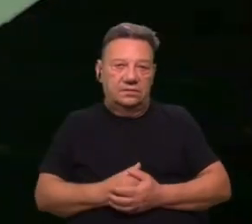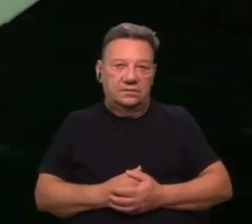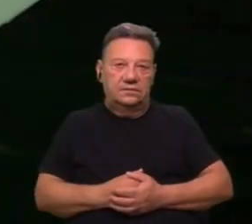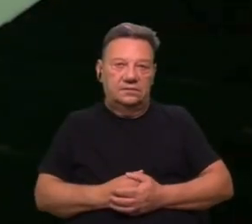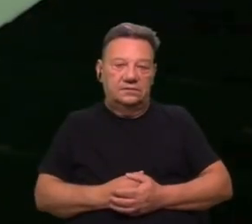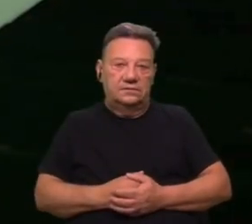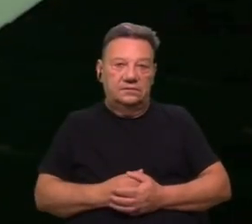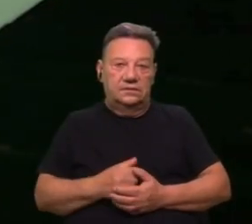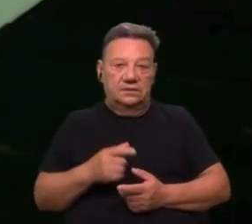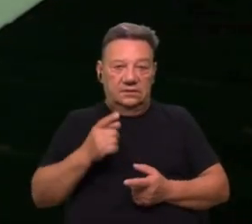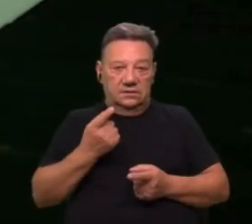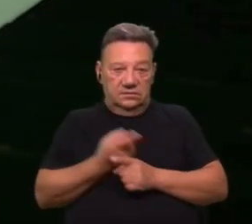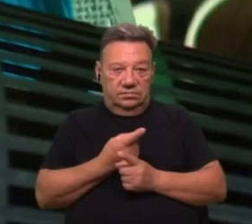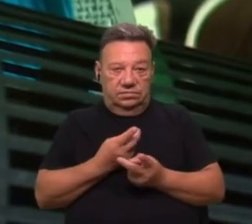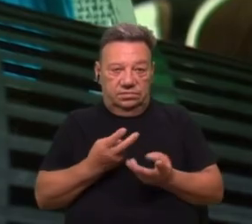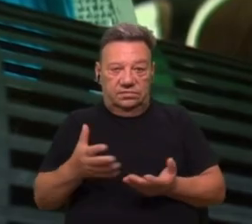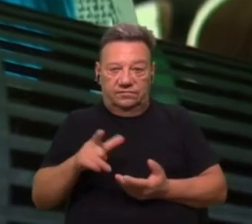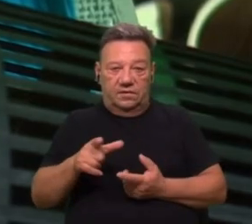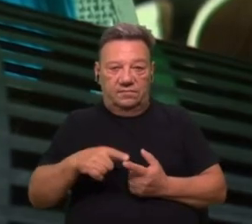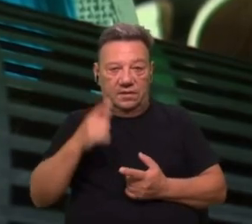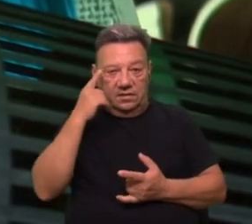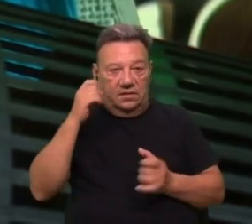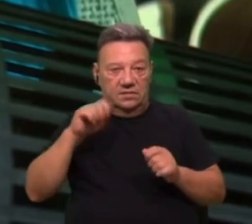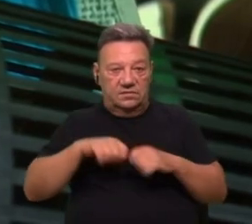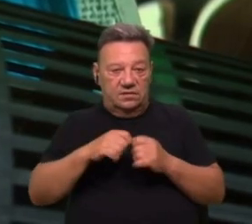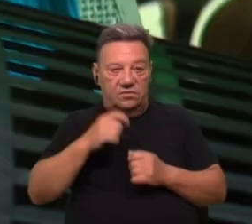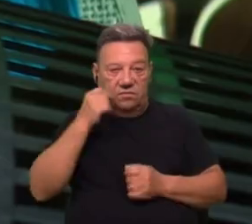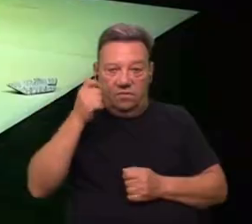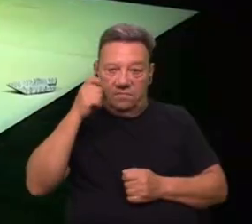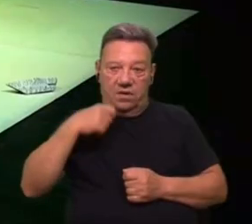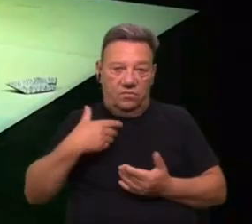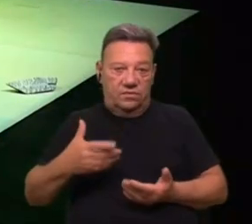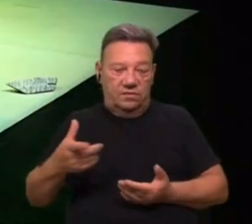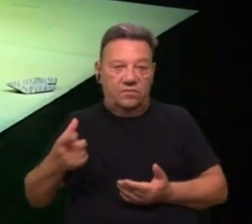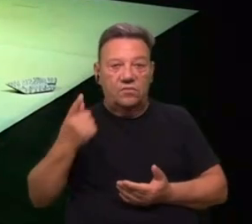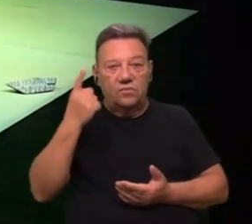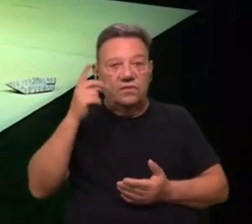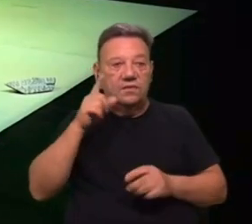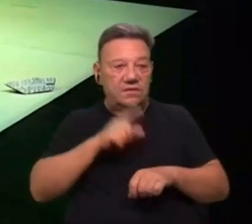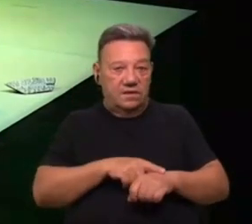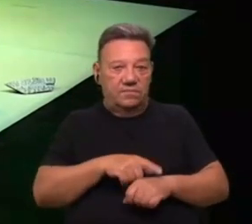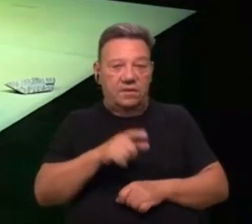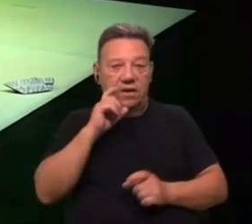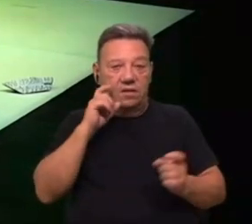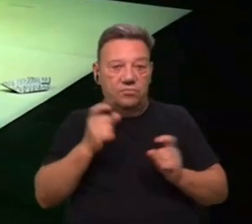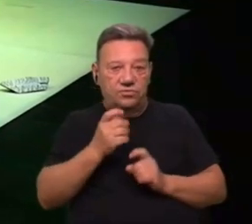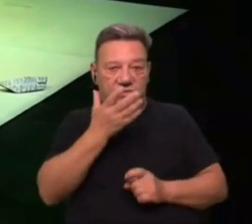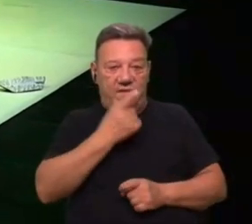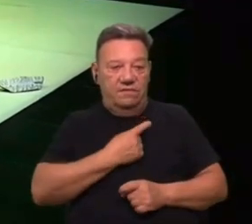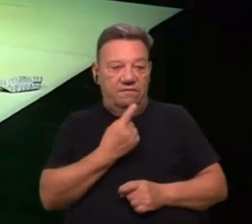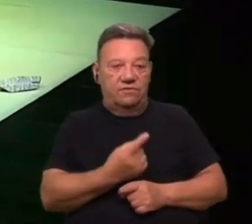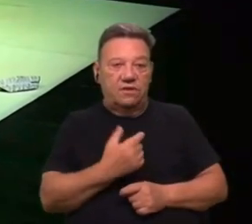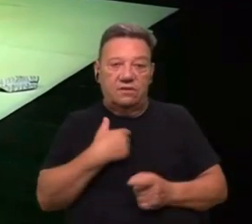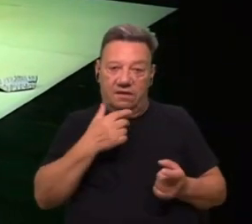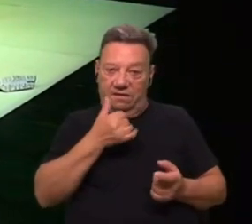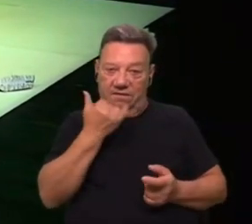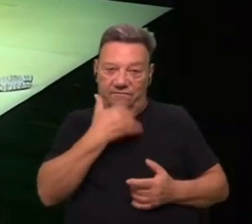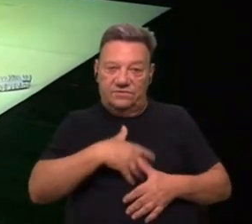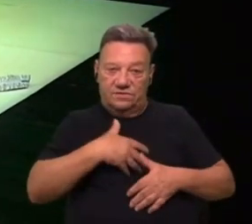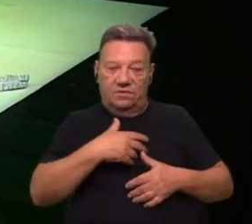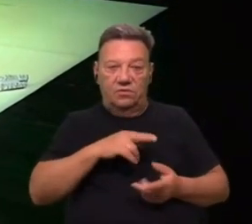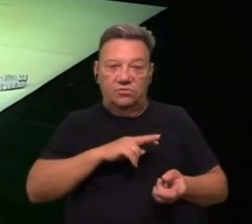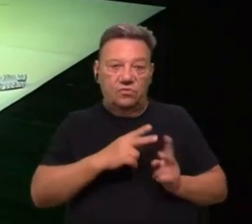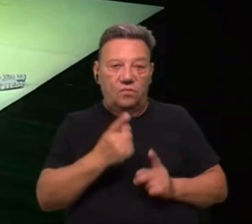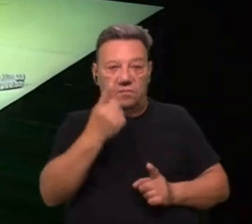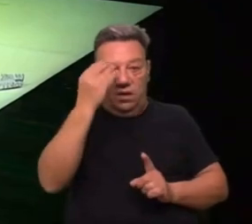As múltiplas formas de alienação do homem contemporâneo, num tempo em que a busca individual da felicidade se